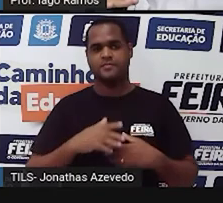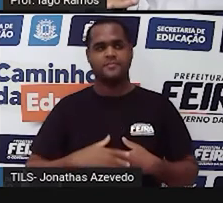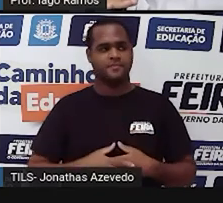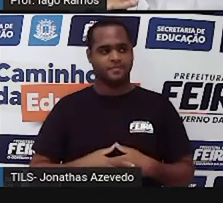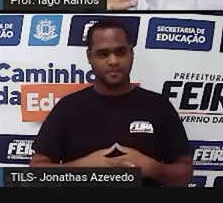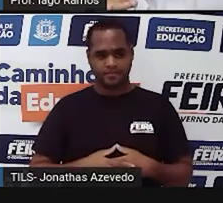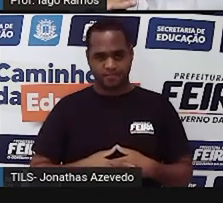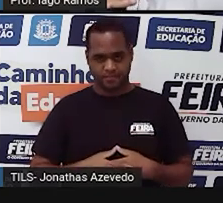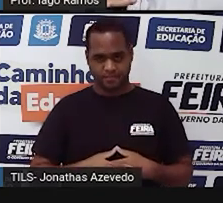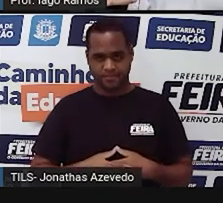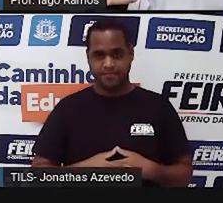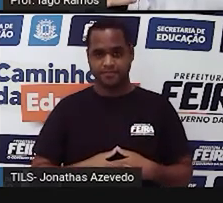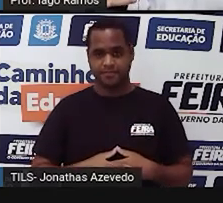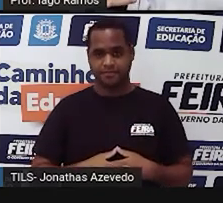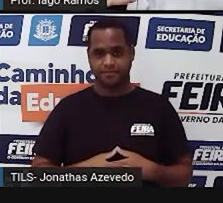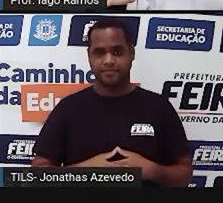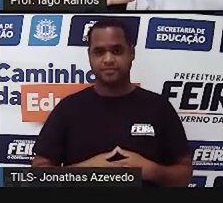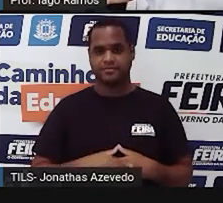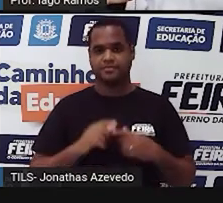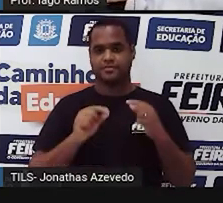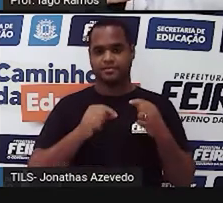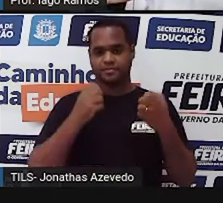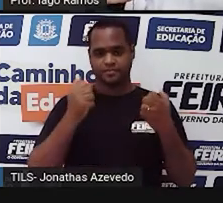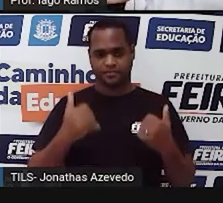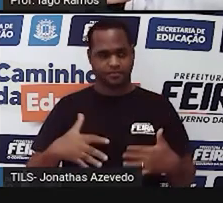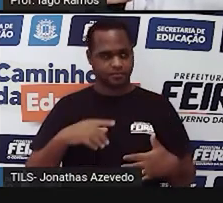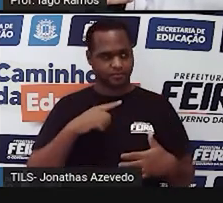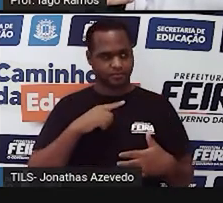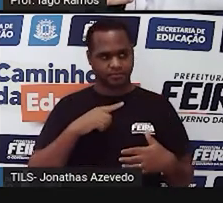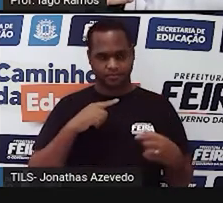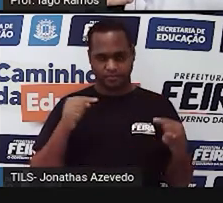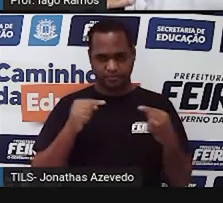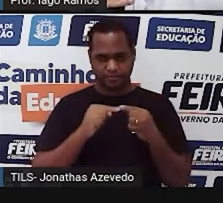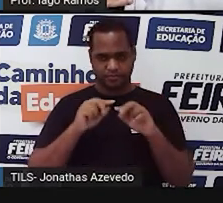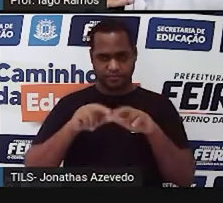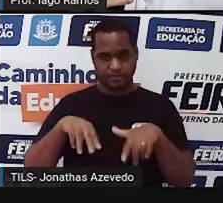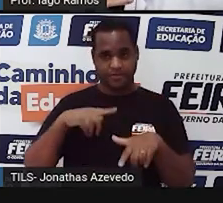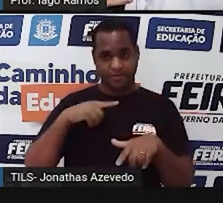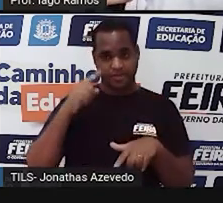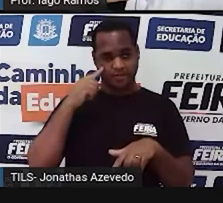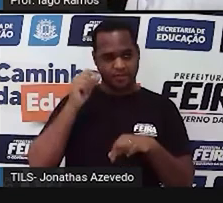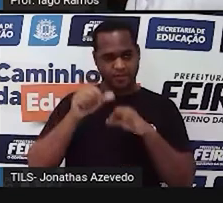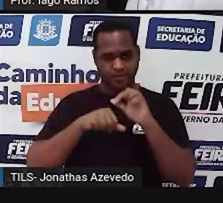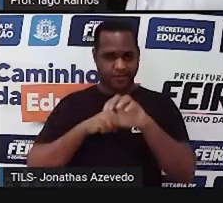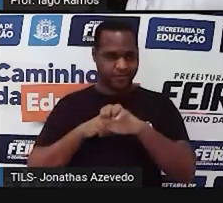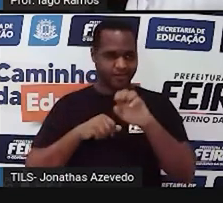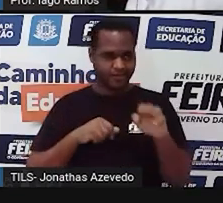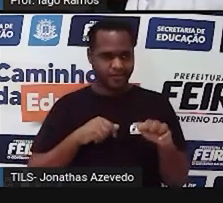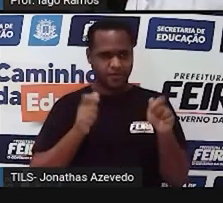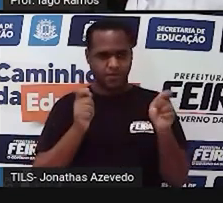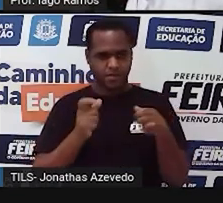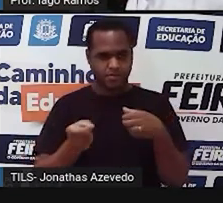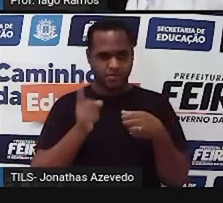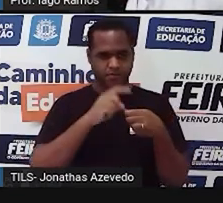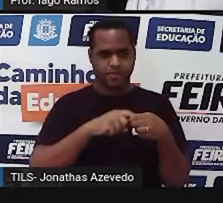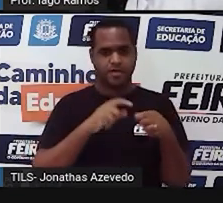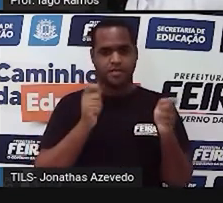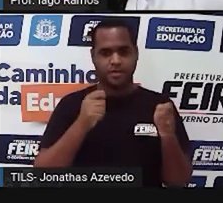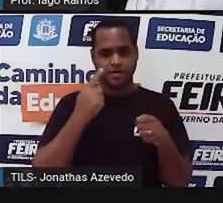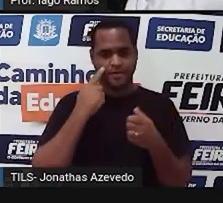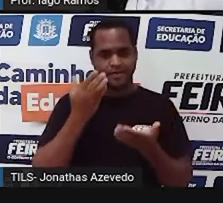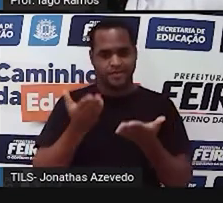Tá? O que é que vai fazer no prato esquerdo aqui para voltar a